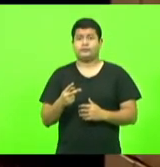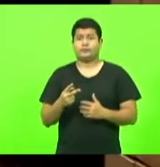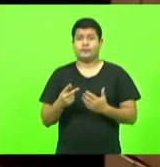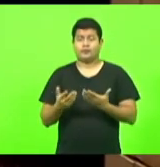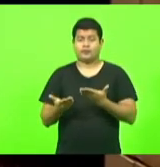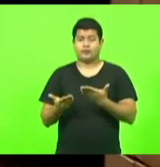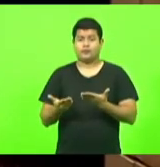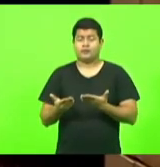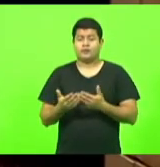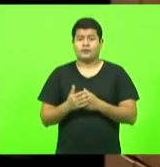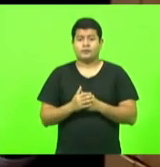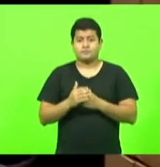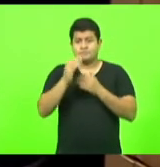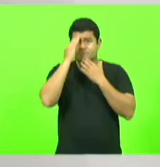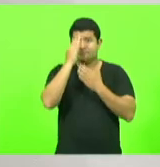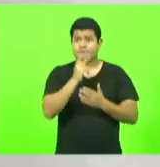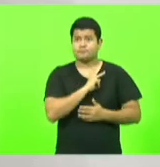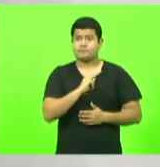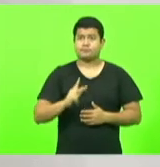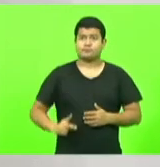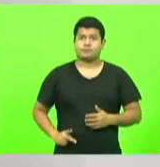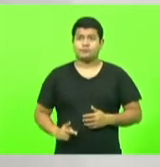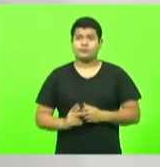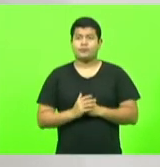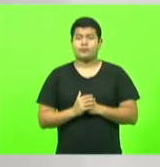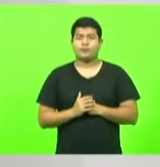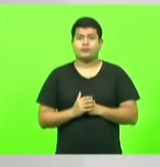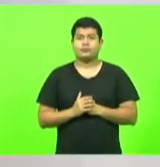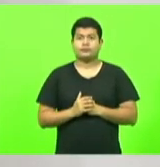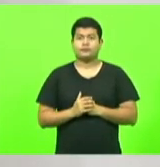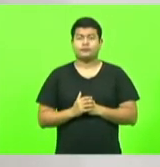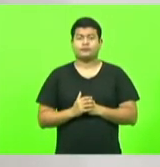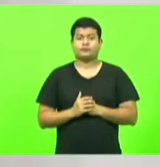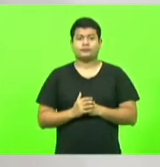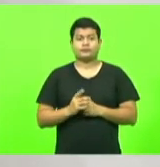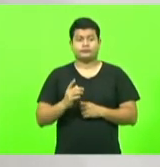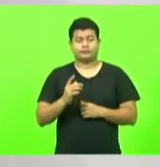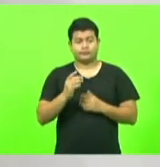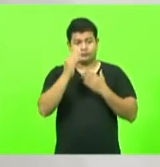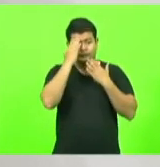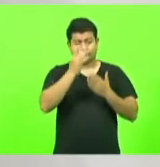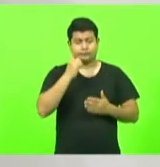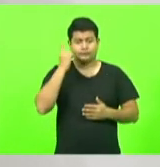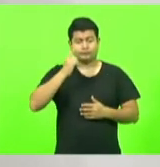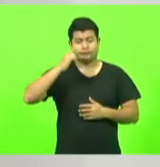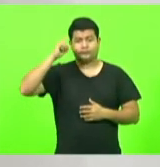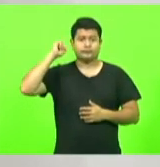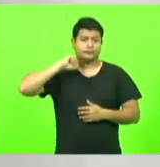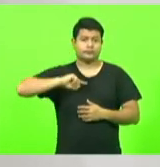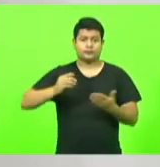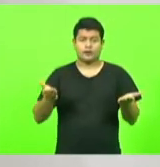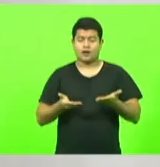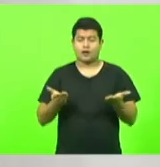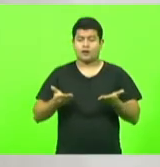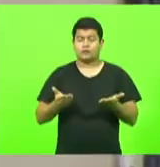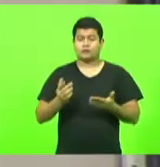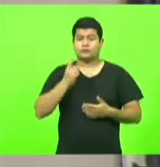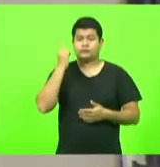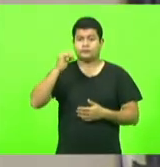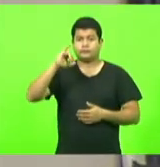catarinense obrigado senhor presidente obrigado deputado Silvio Drevich agora sim deputado Jerry Comper